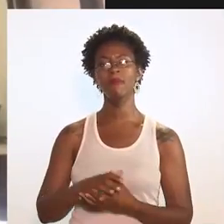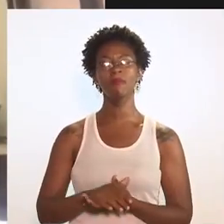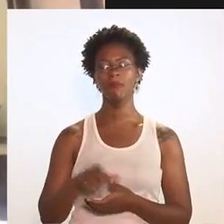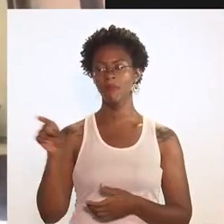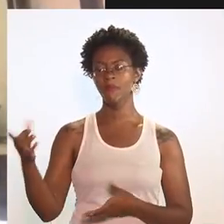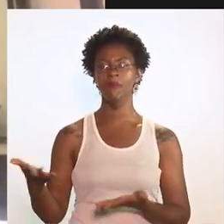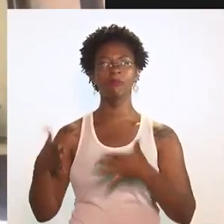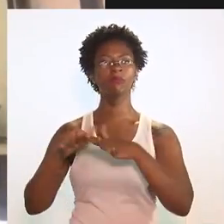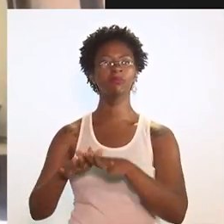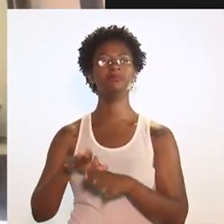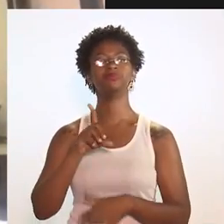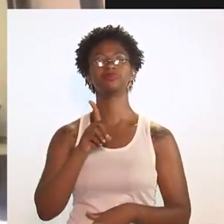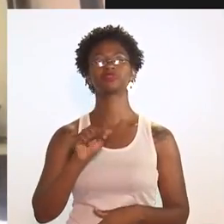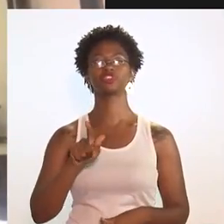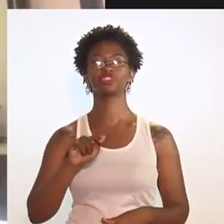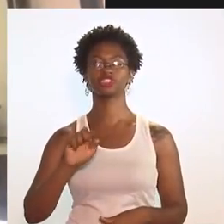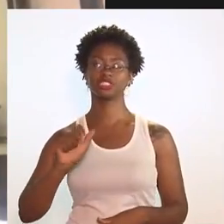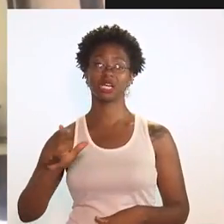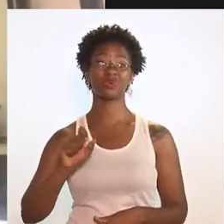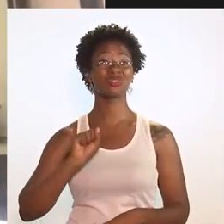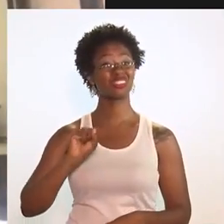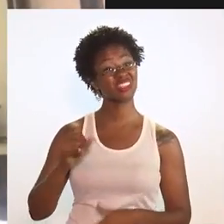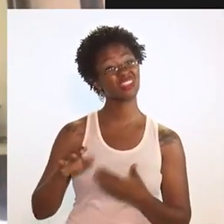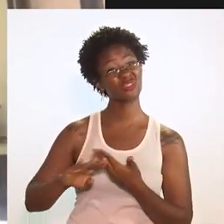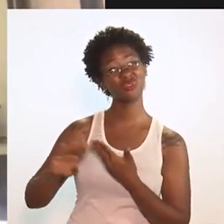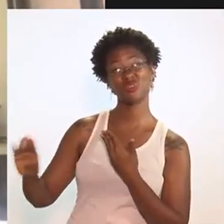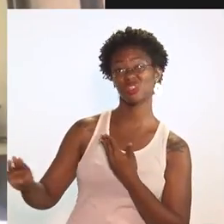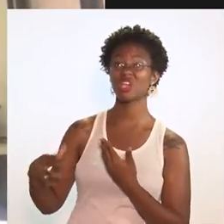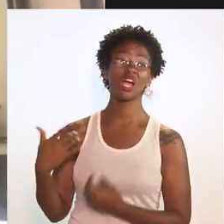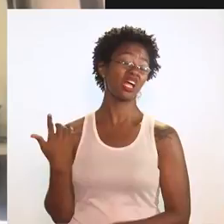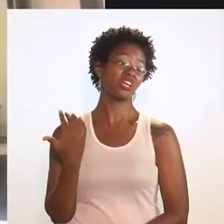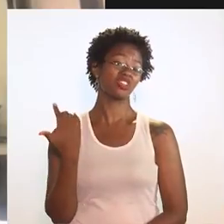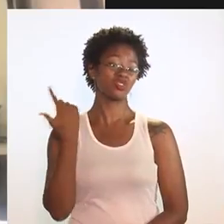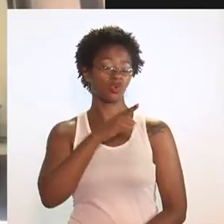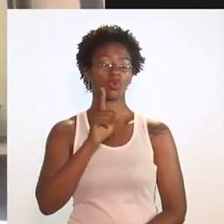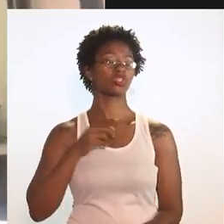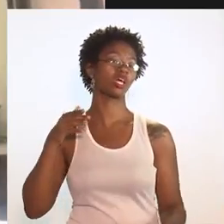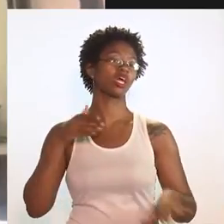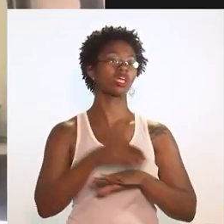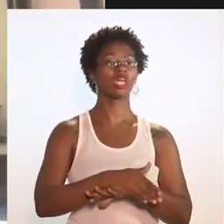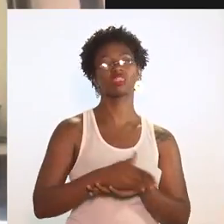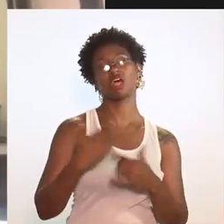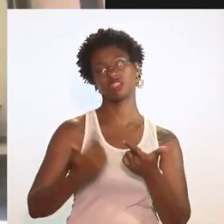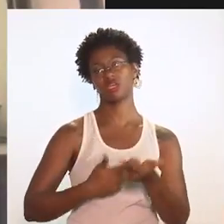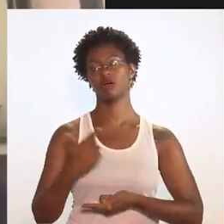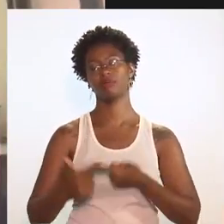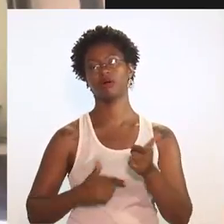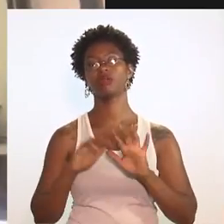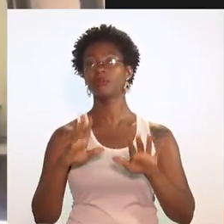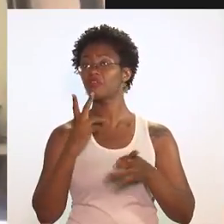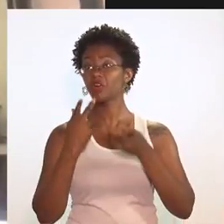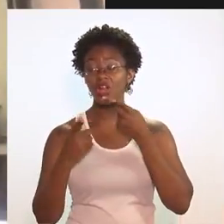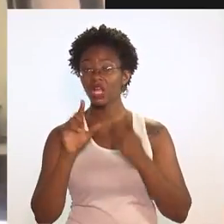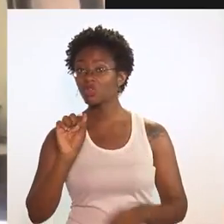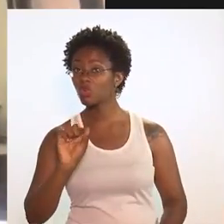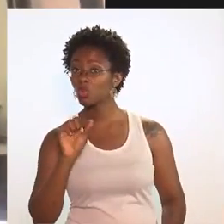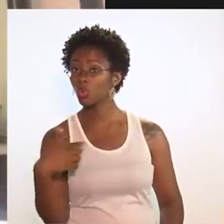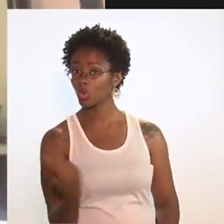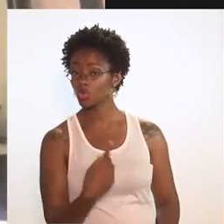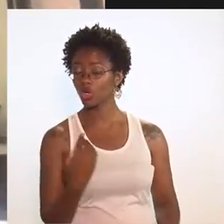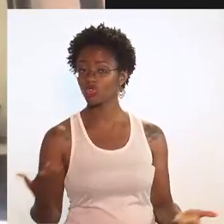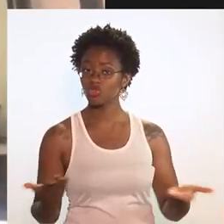incluso digital, essas pessoas não conseguem acessar o mercado de trabalho. E mais do que isso, Geisa, o que nós estamos falando aqui?